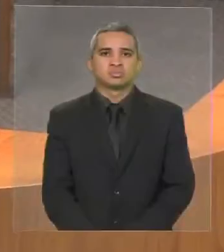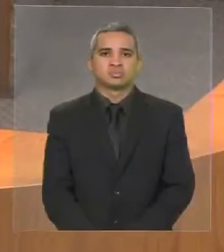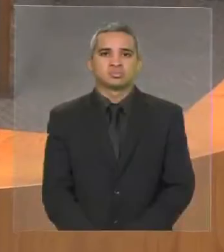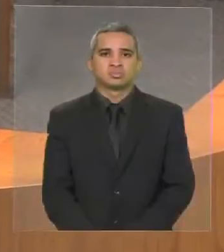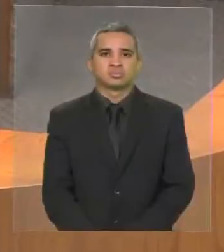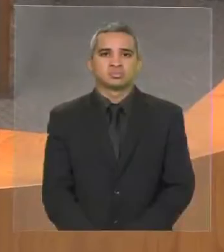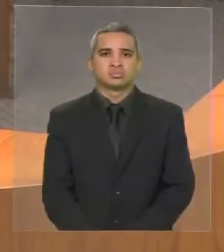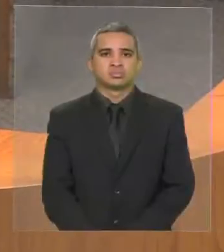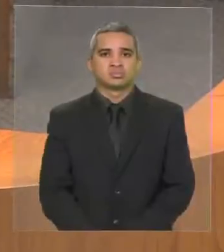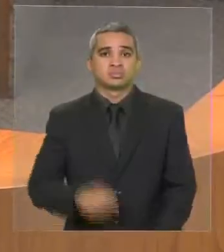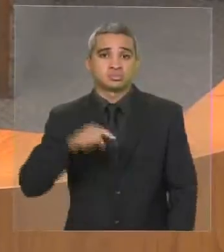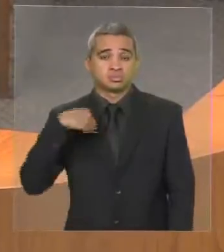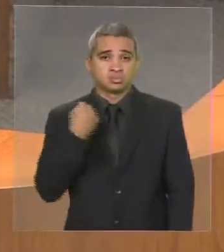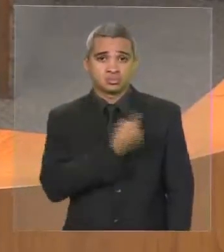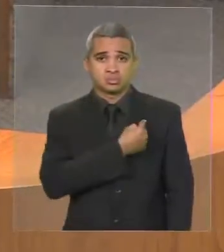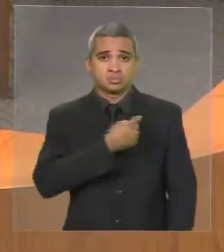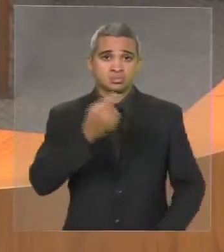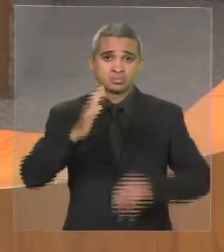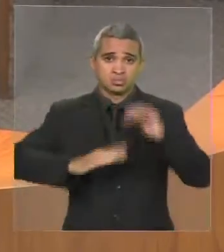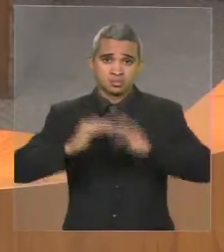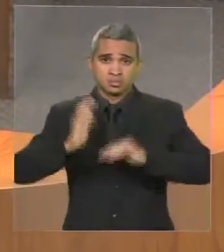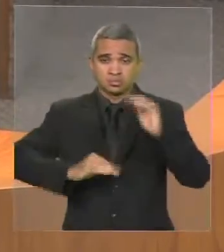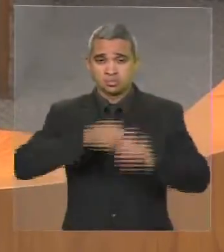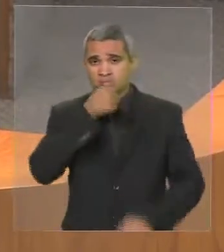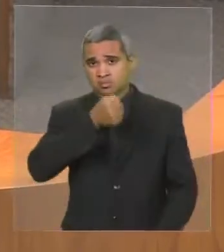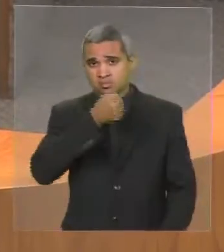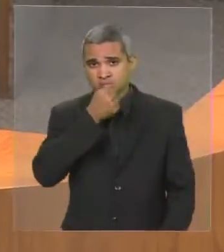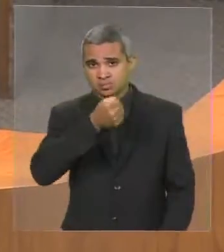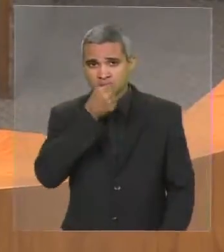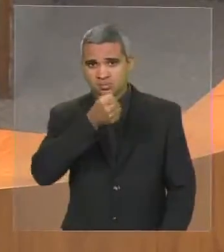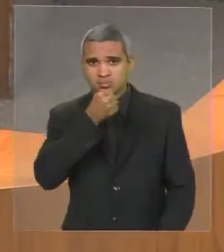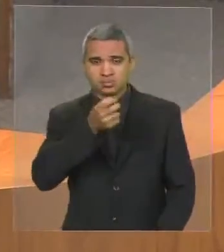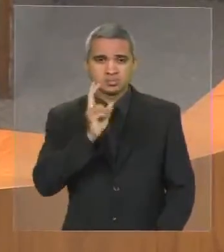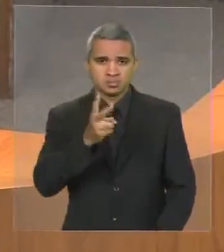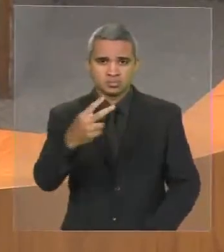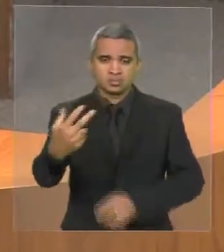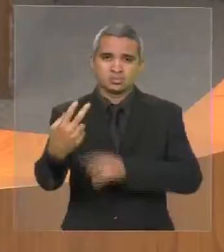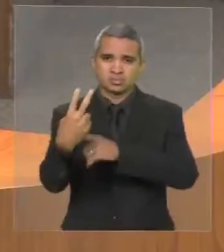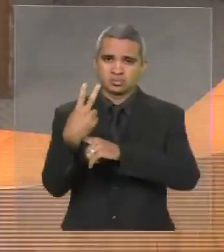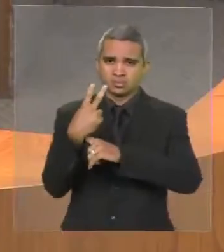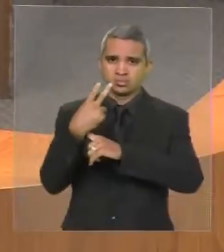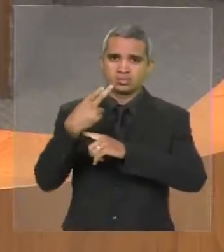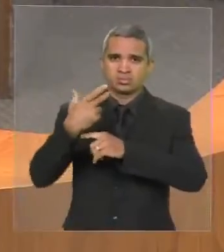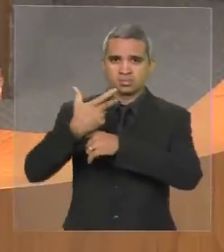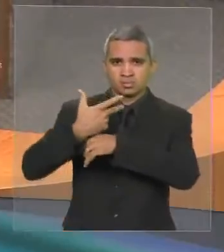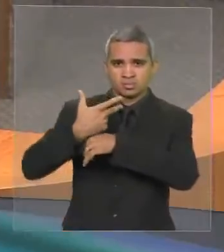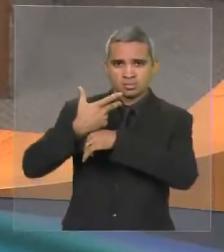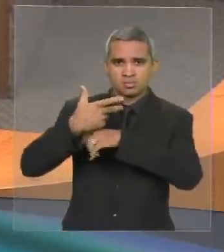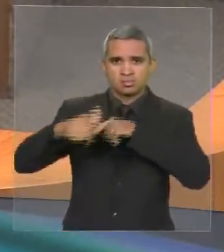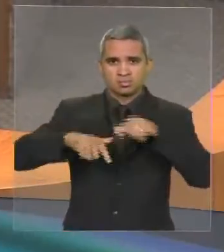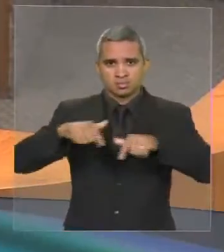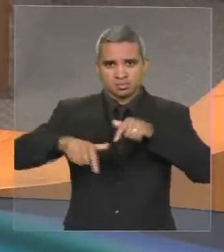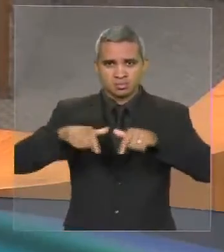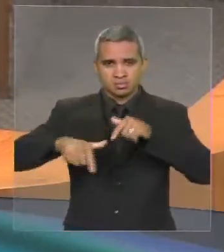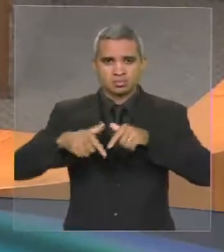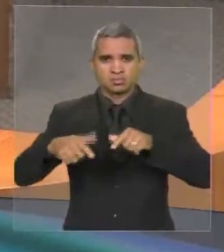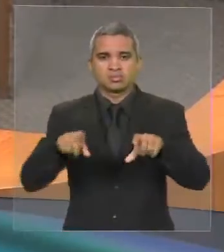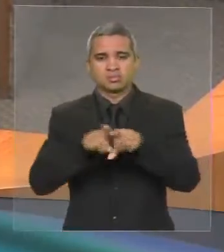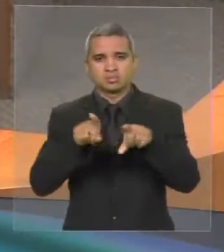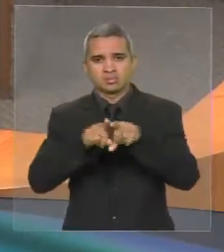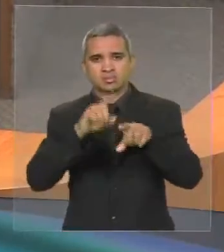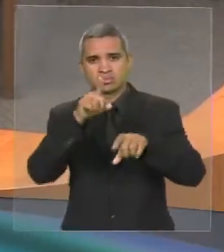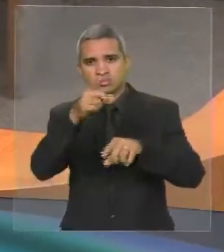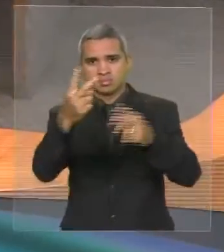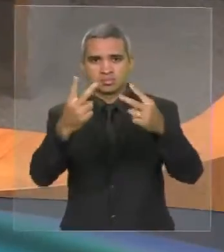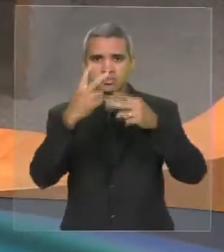nossos jornalistas, que sempre acompanham aqui o nosso trabalho, internautas, funcionários desta casa.